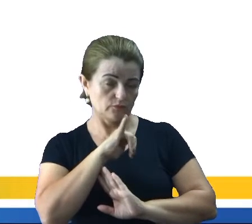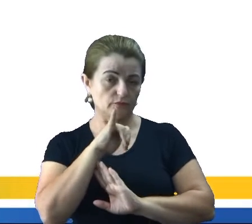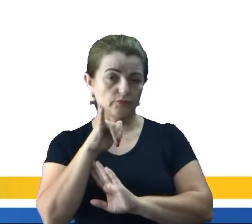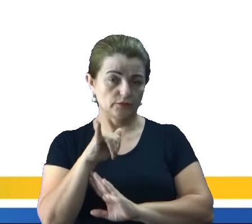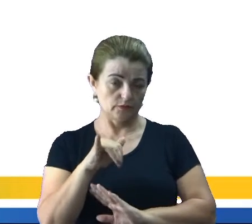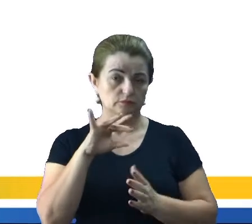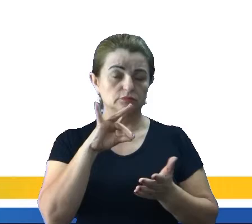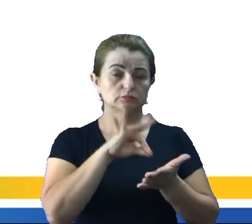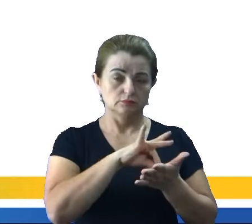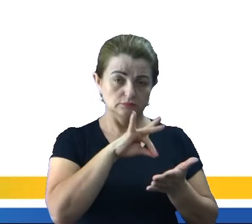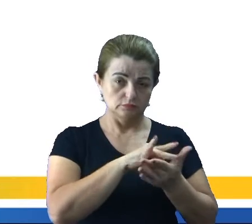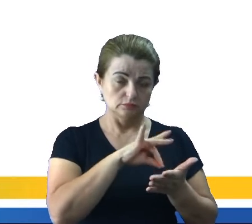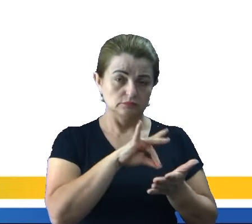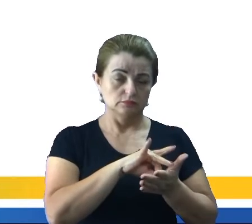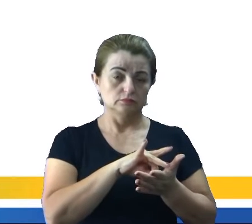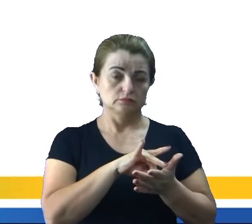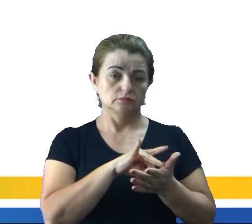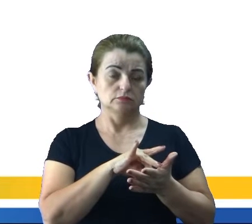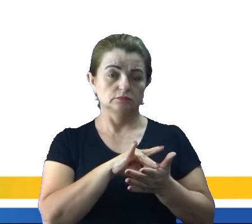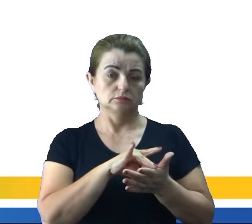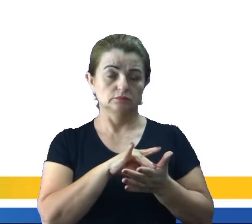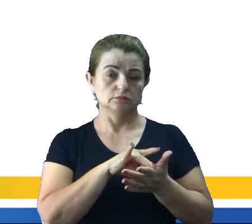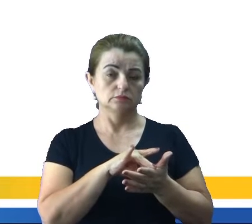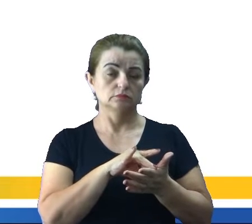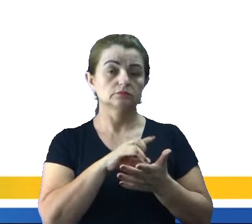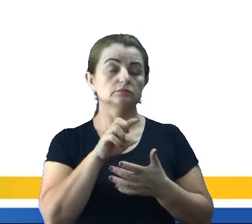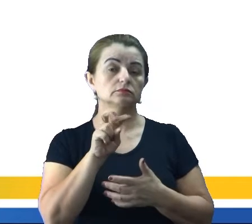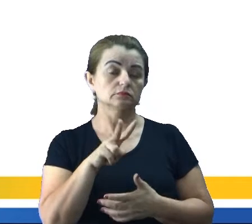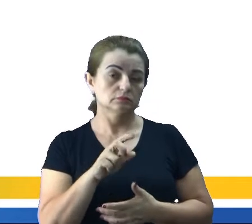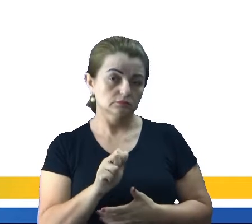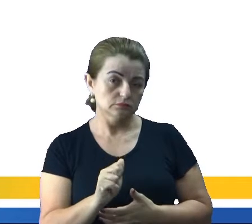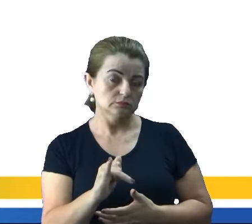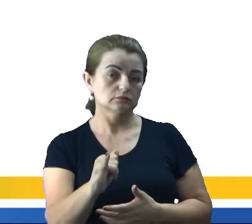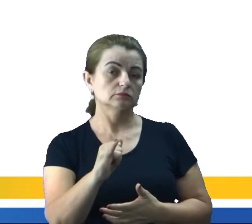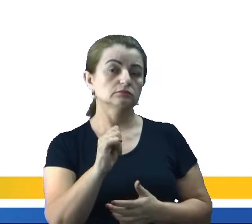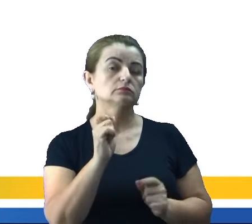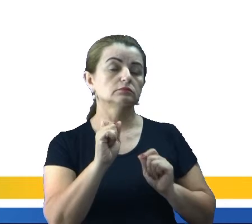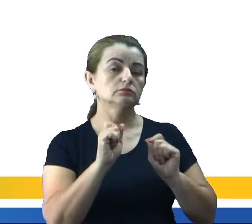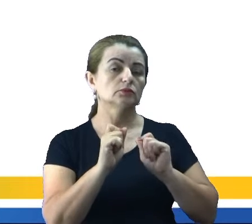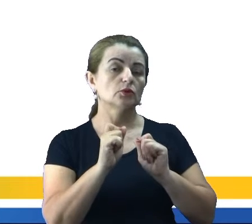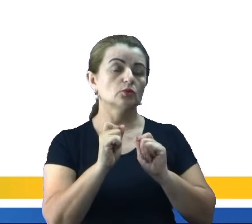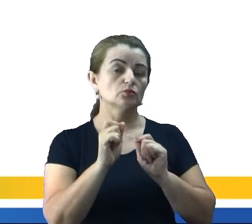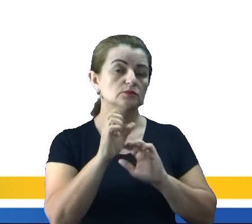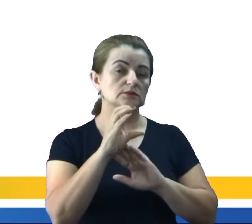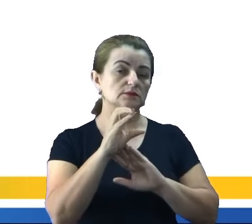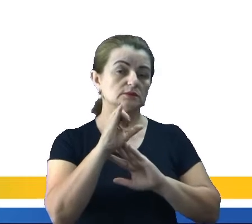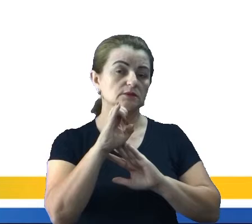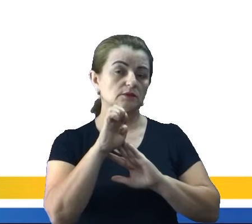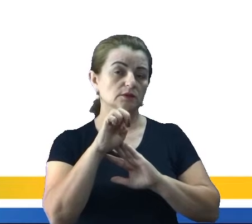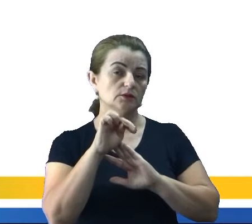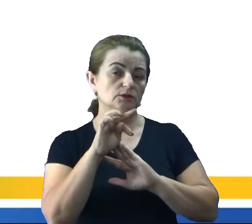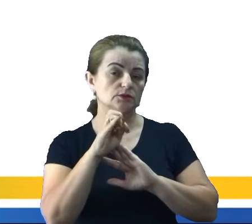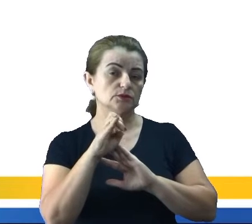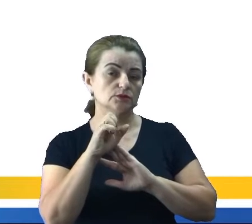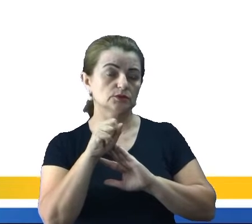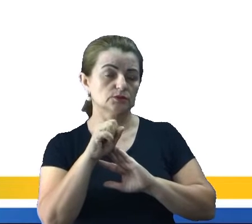resposta é verdadeira Ele diz que Vai ser um cientista E não um astrônomo